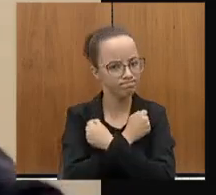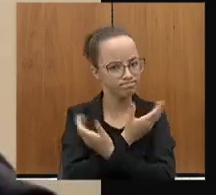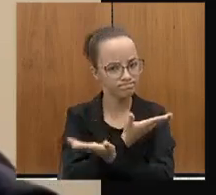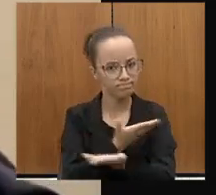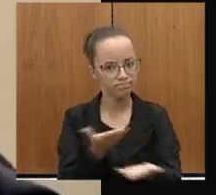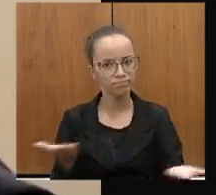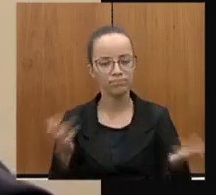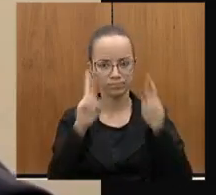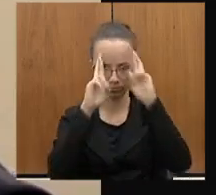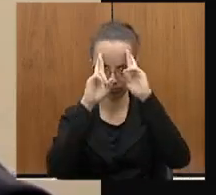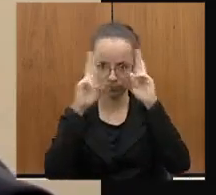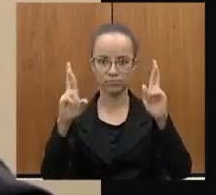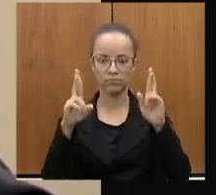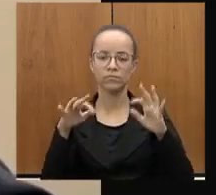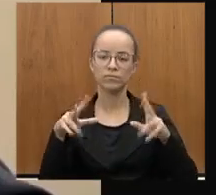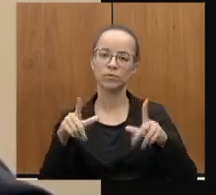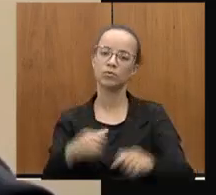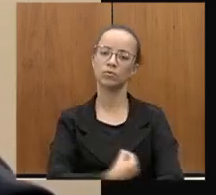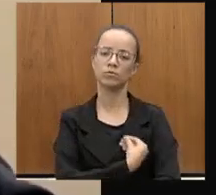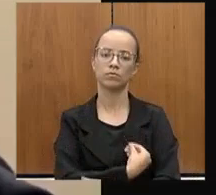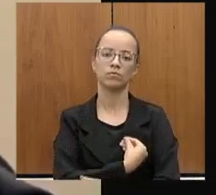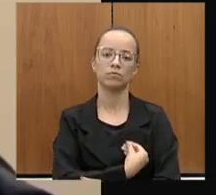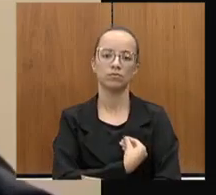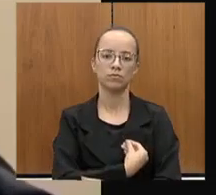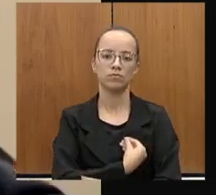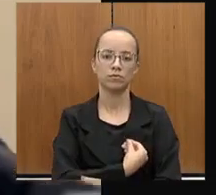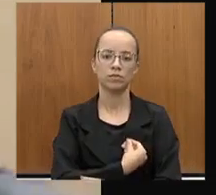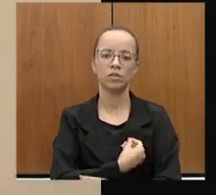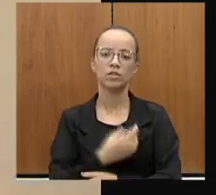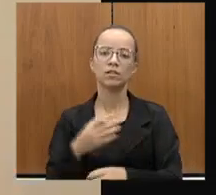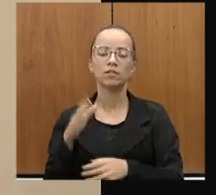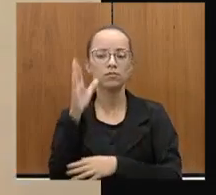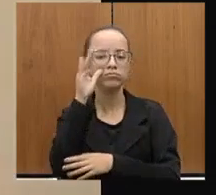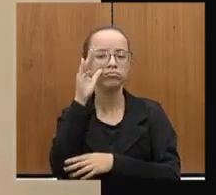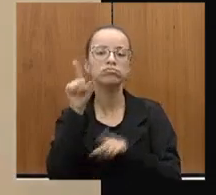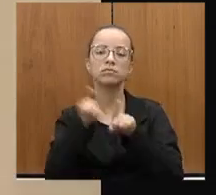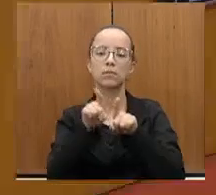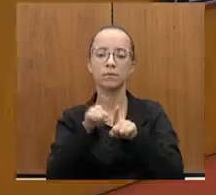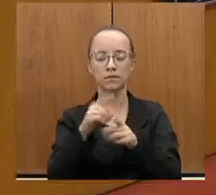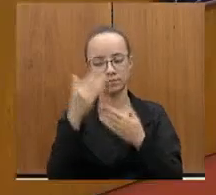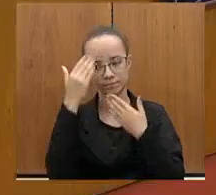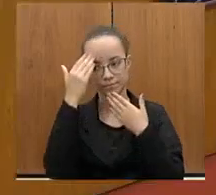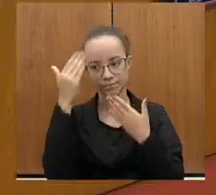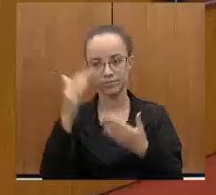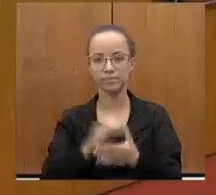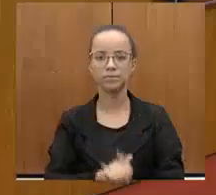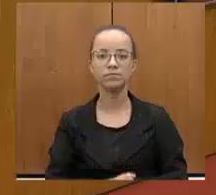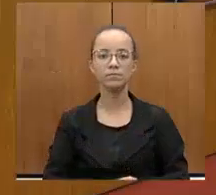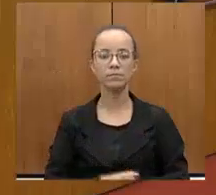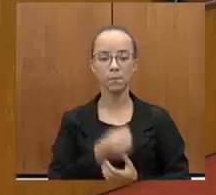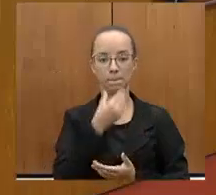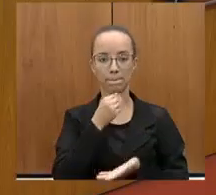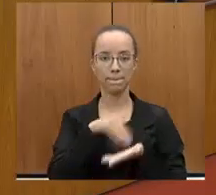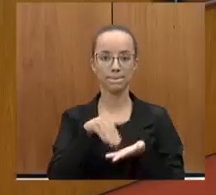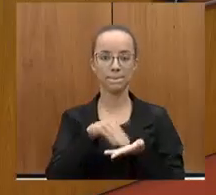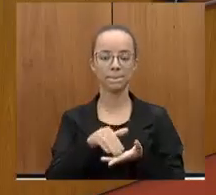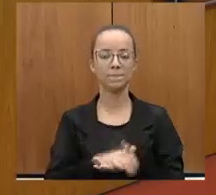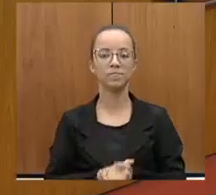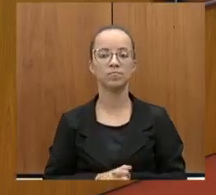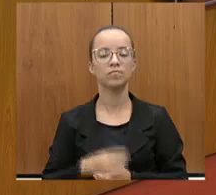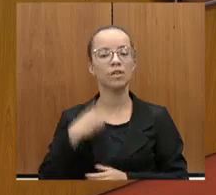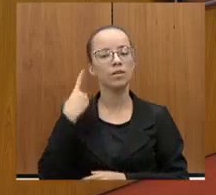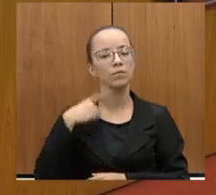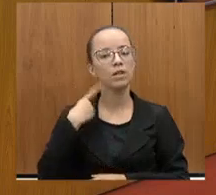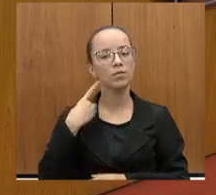respeitoso abraço a todos os presentes, a todos os telespectadores. Muito obrigado, presidente. Secretário. Deputado,